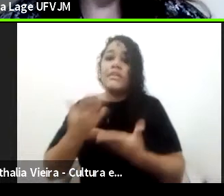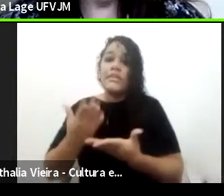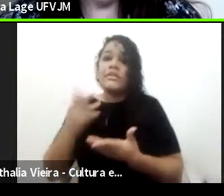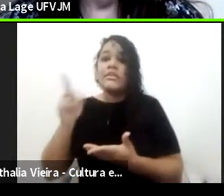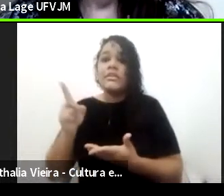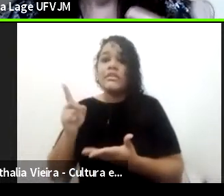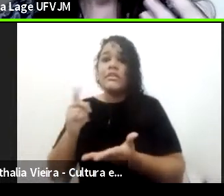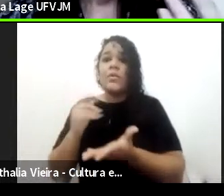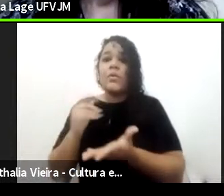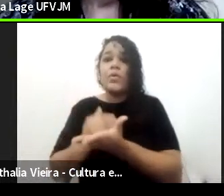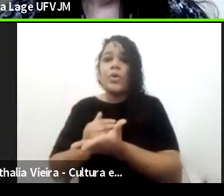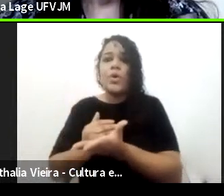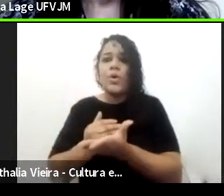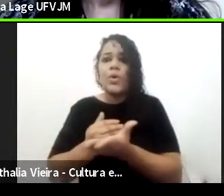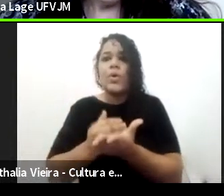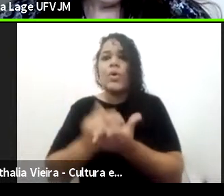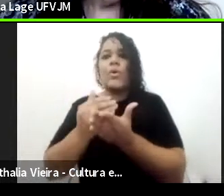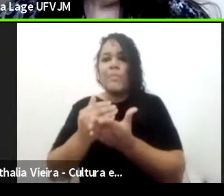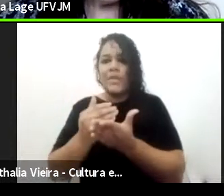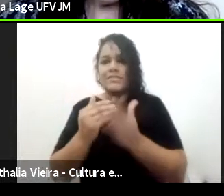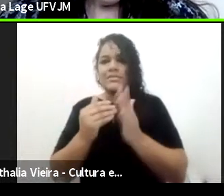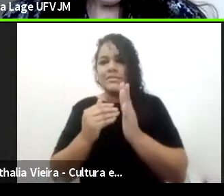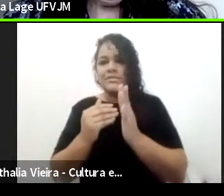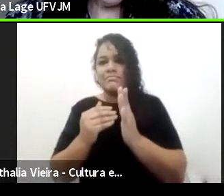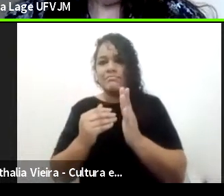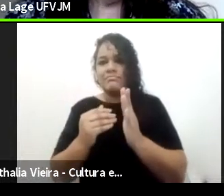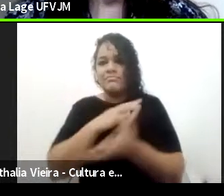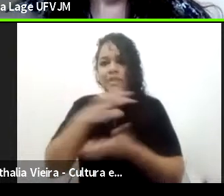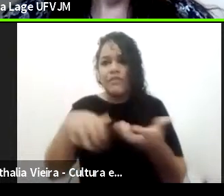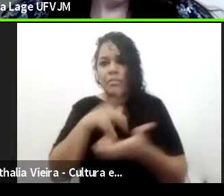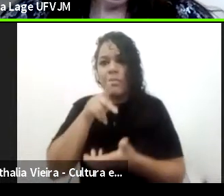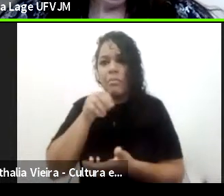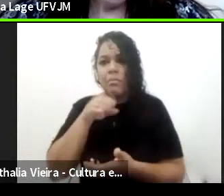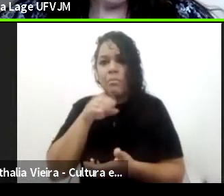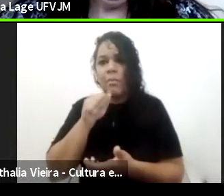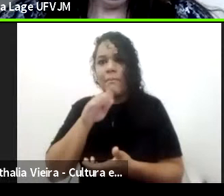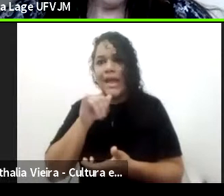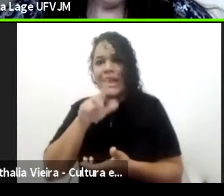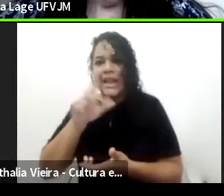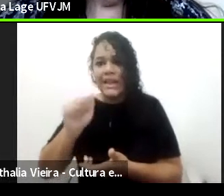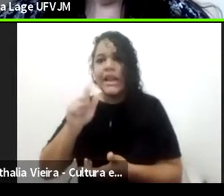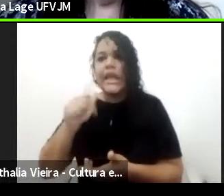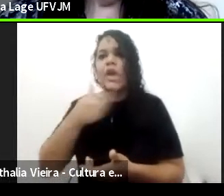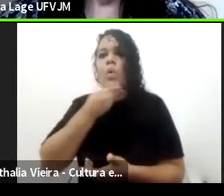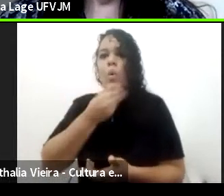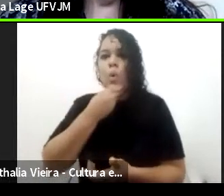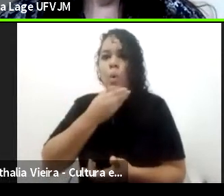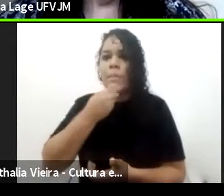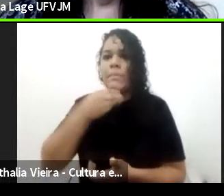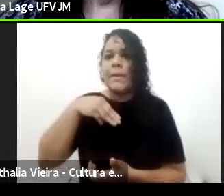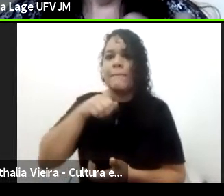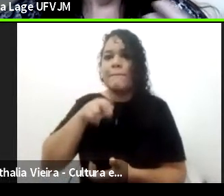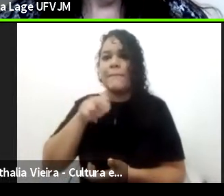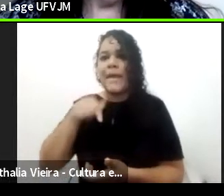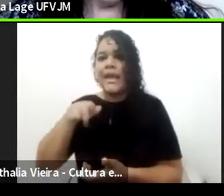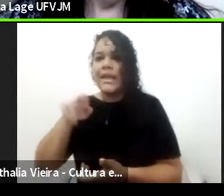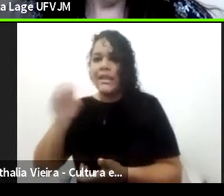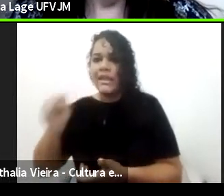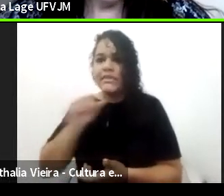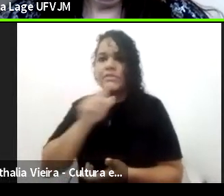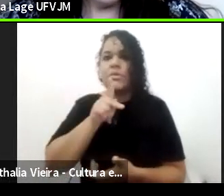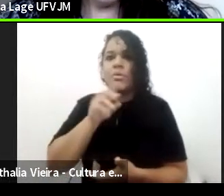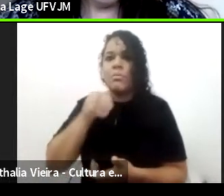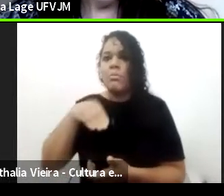marquês pombal que vai instituir reformulações no poder português a partir desse